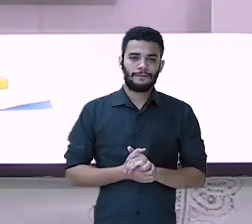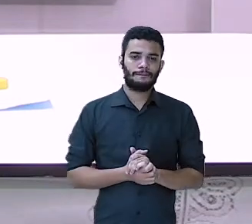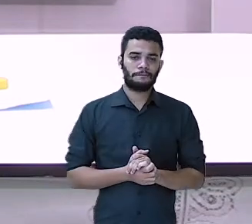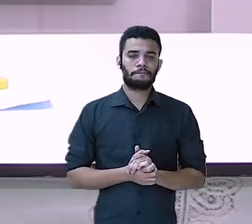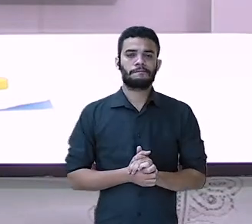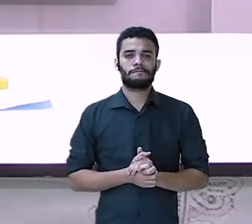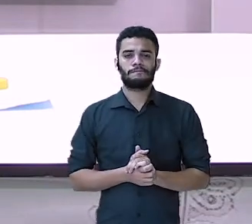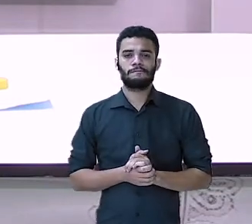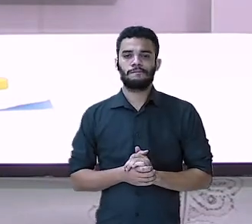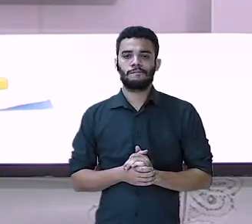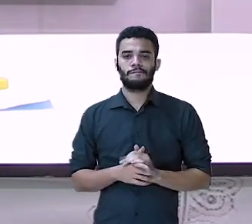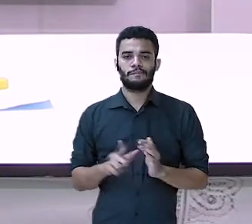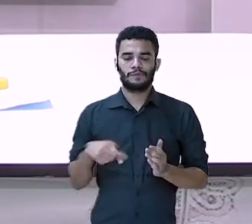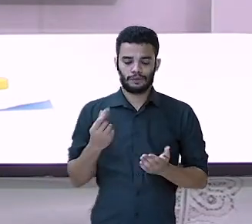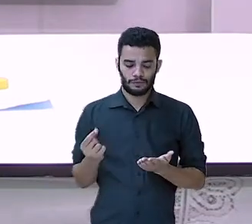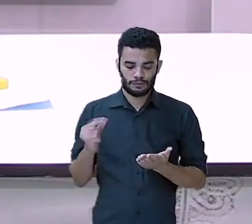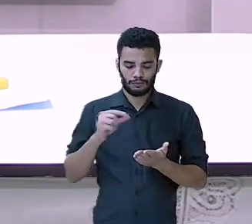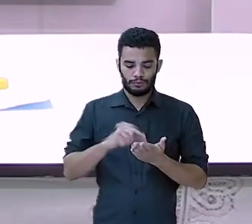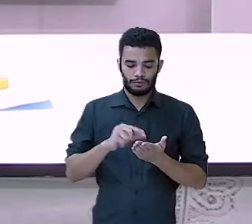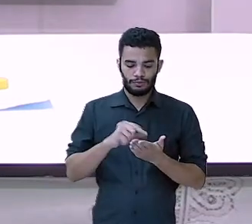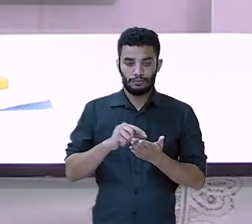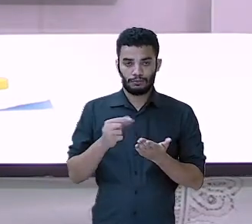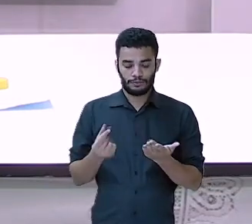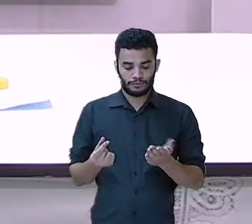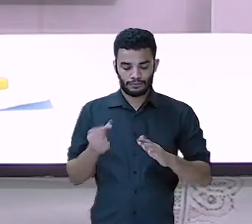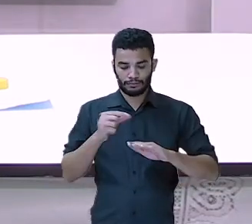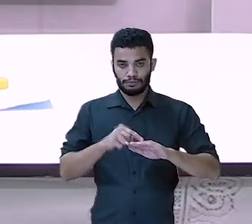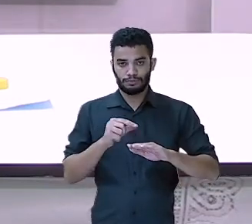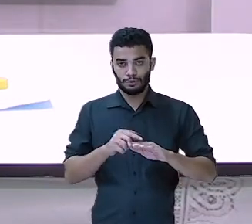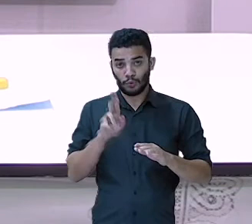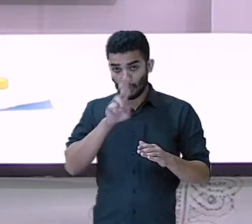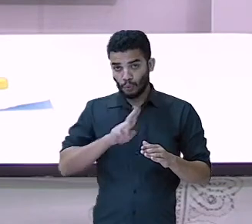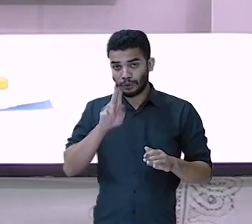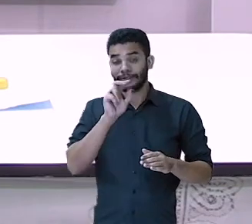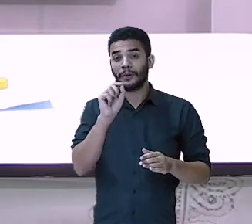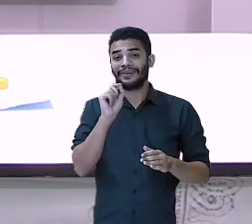pregar na moeda com a fita adesiva.